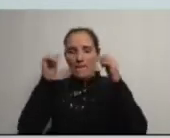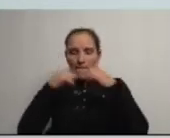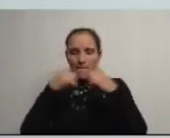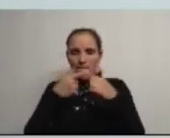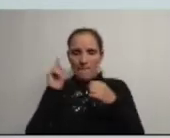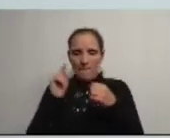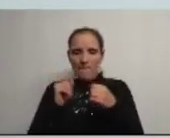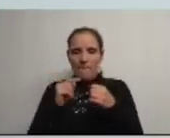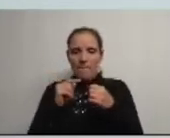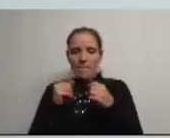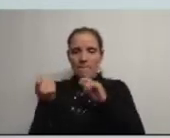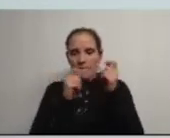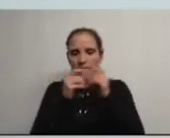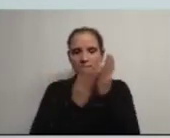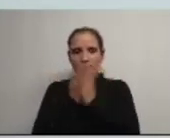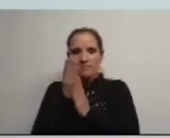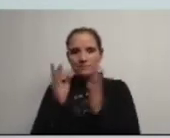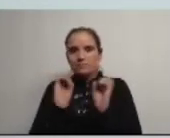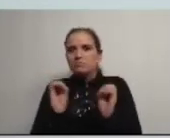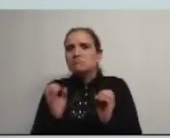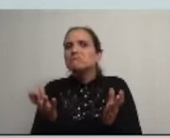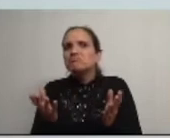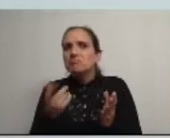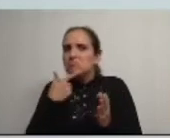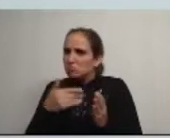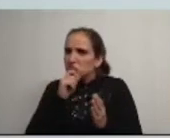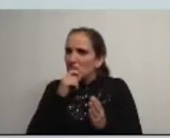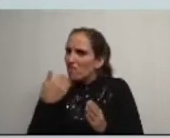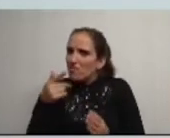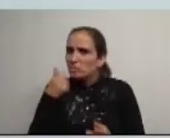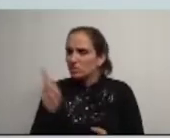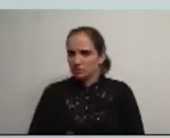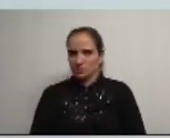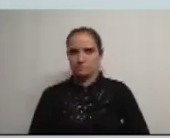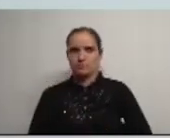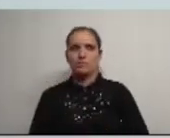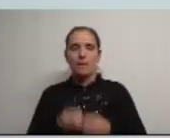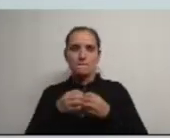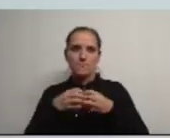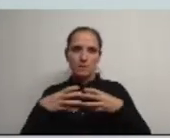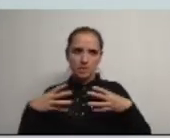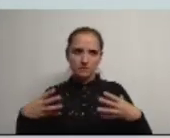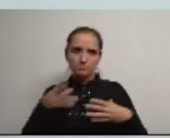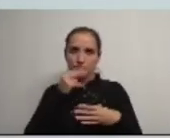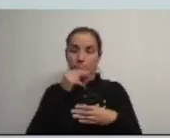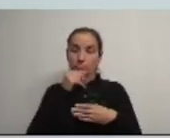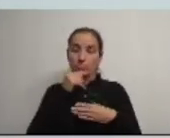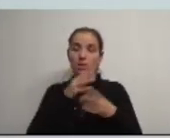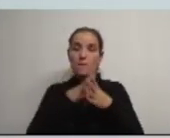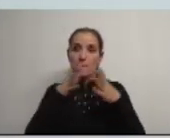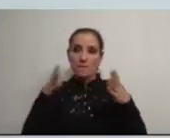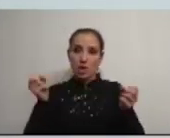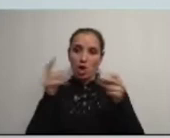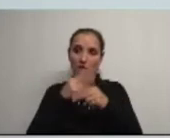alguns pequenos atritos aconteceram e nada indica que não voltem a acontecer o alargamento do território da maioria das